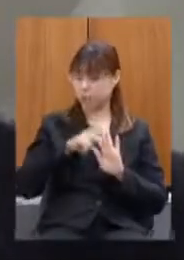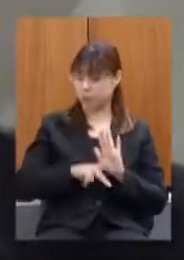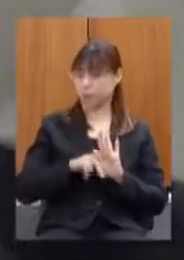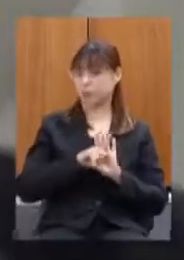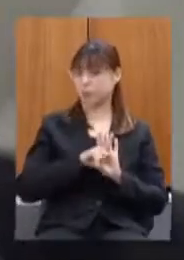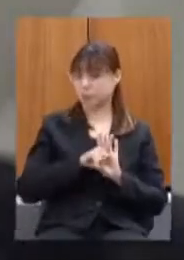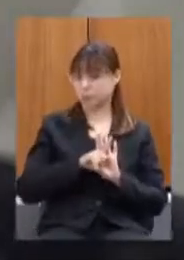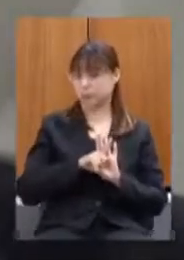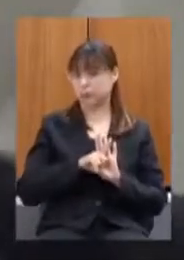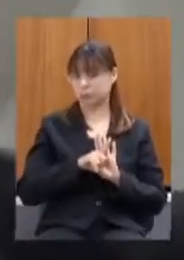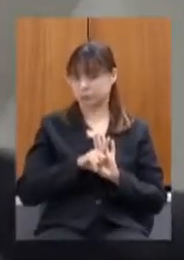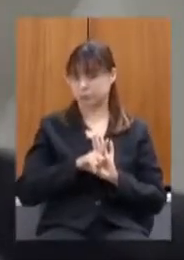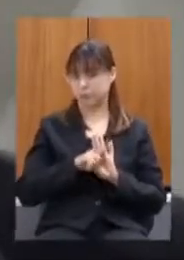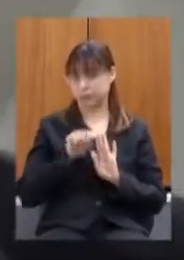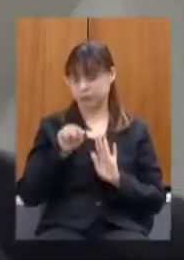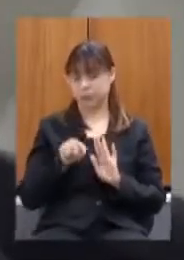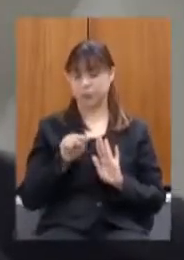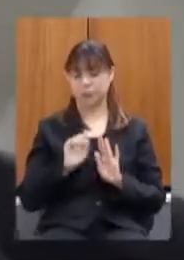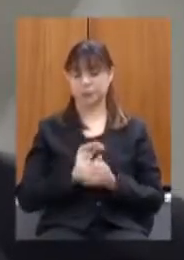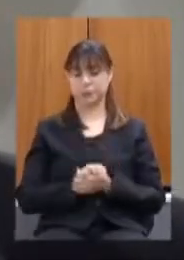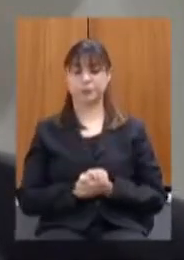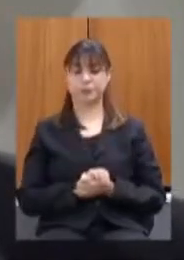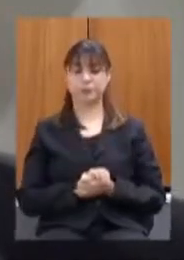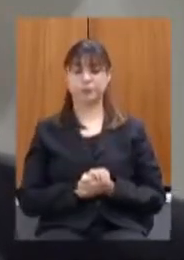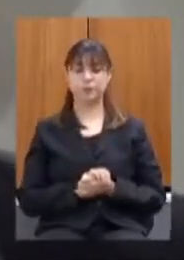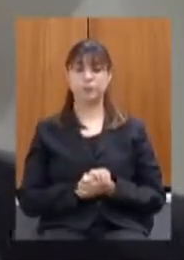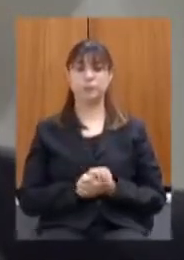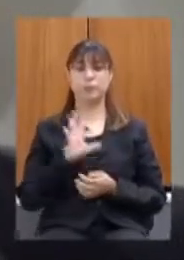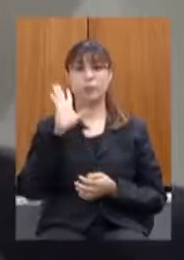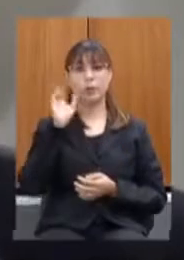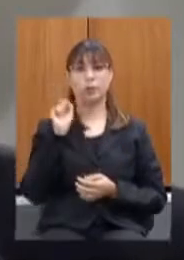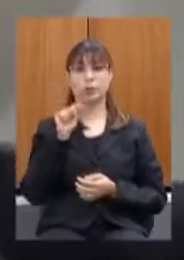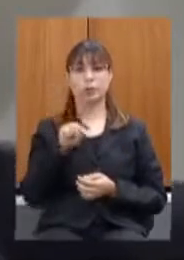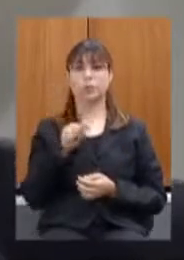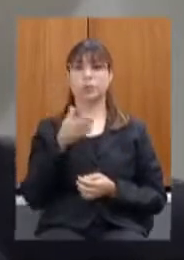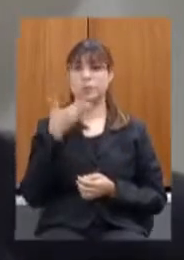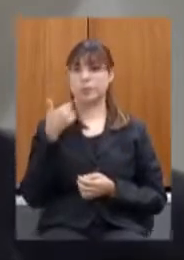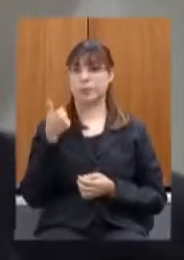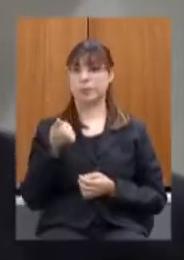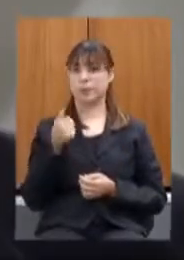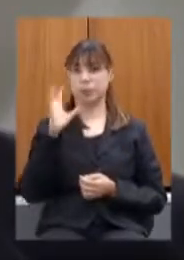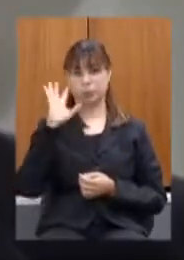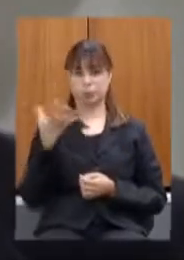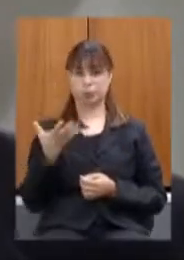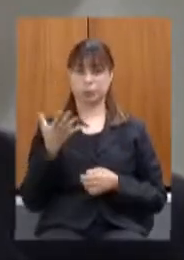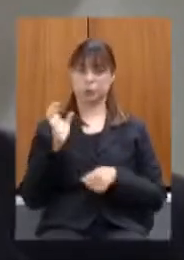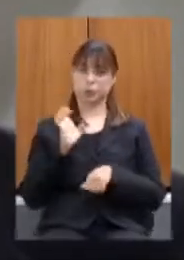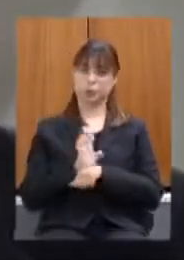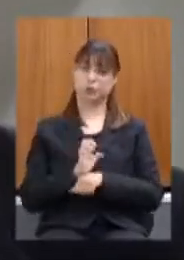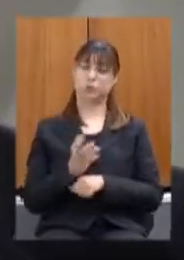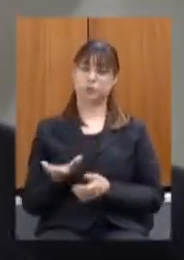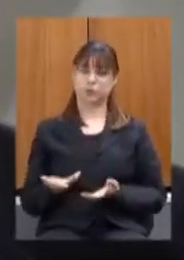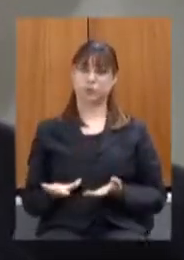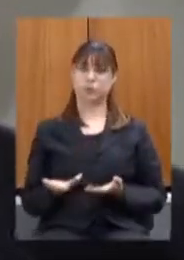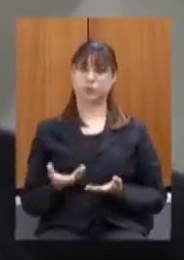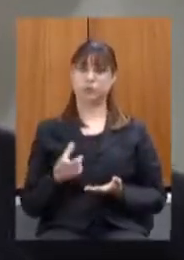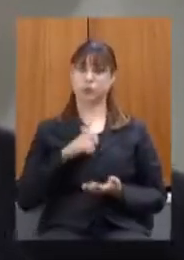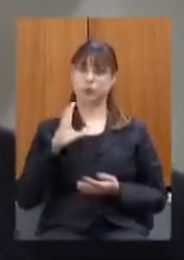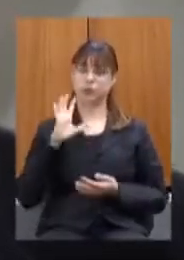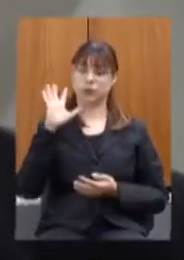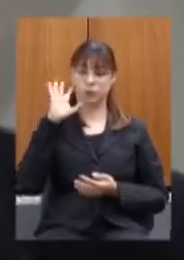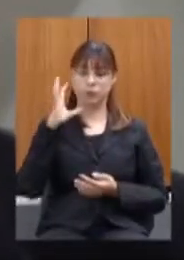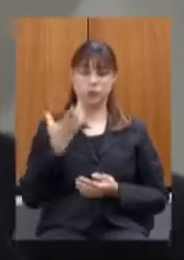a esse respeito então eu acho que essa seria a melhor saída para o estado que daria a solução